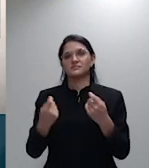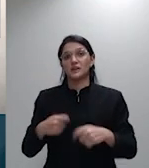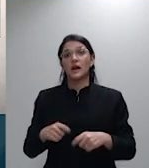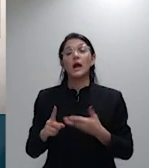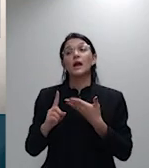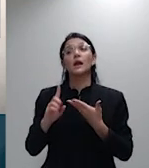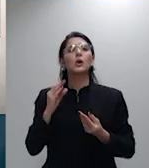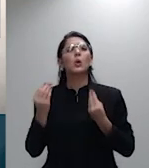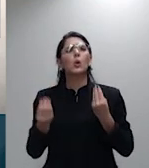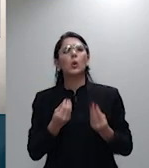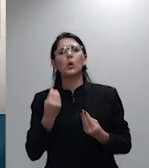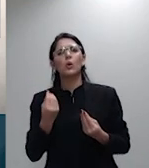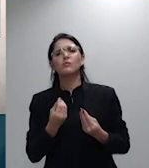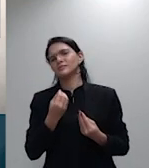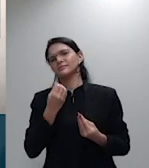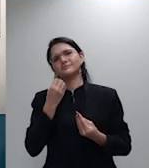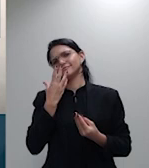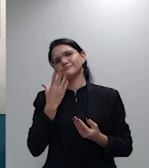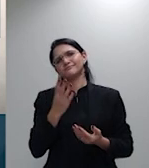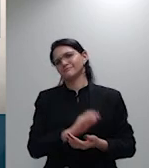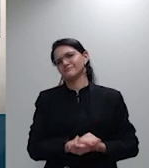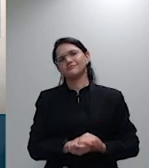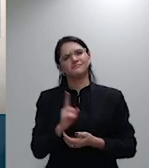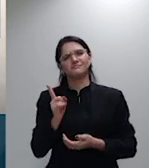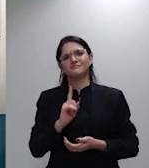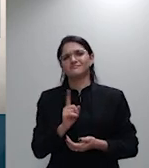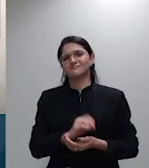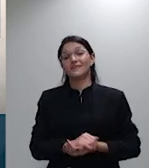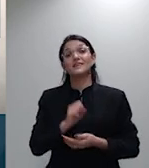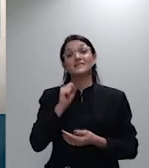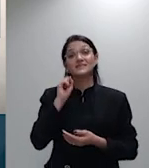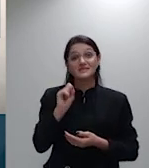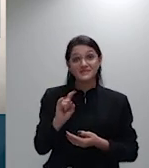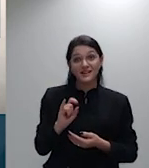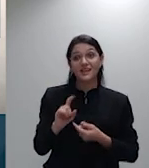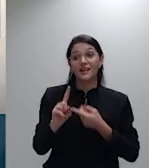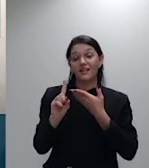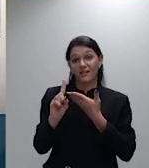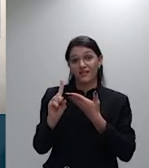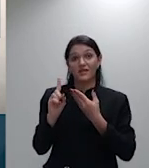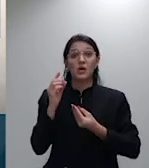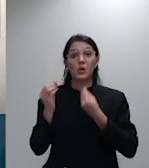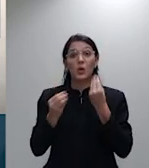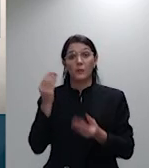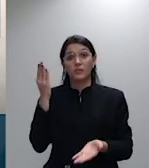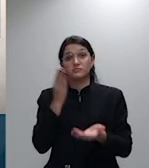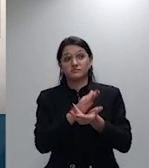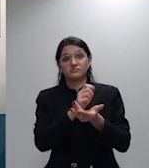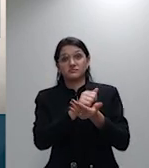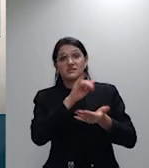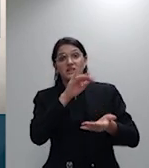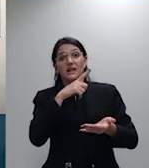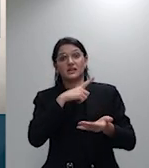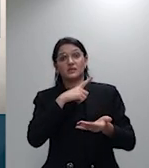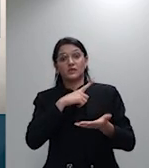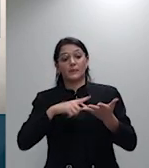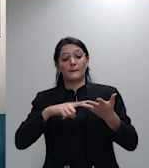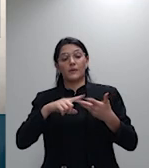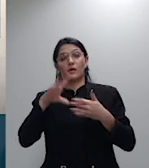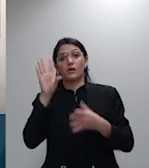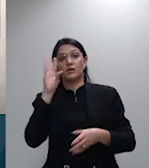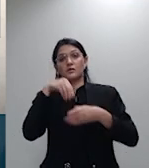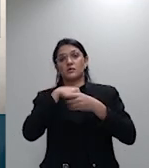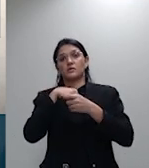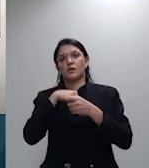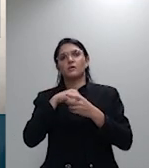Ora, se o autor não carrear aos autos indícios mínimos de que ocorreu uma fraude, em sintonia, mais